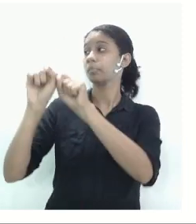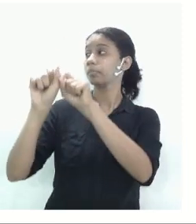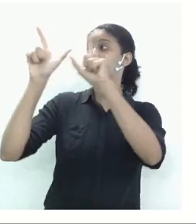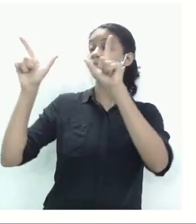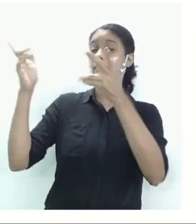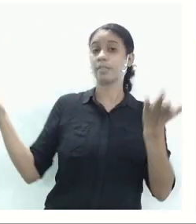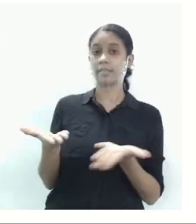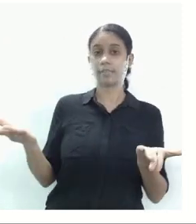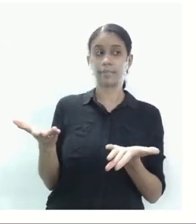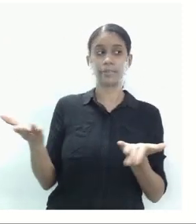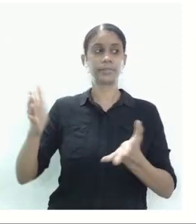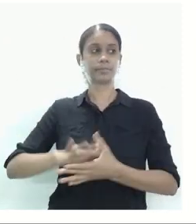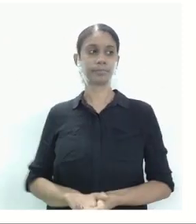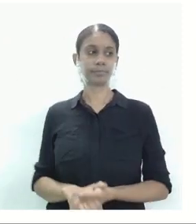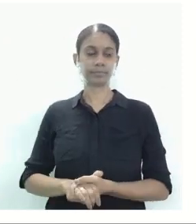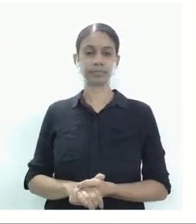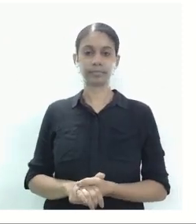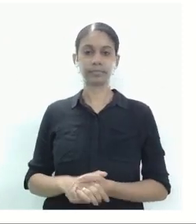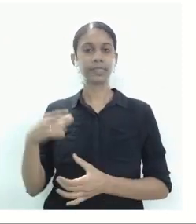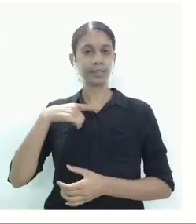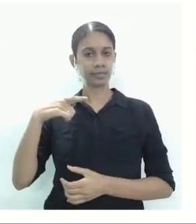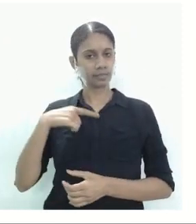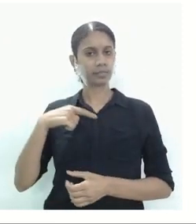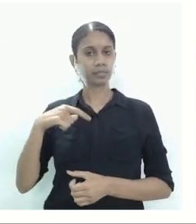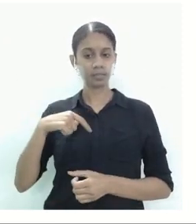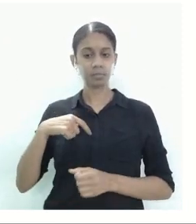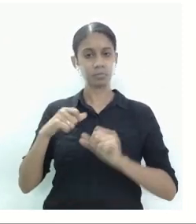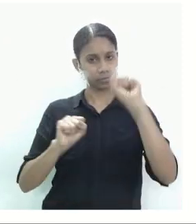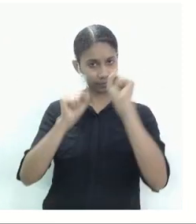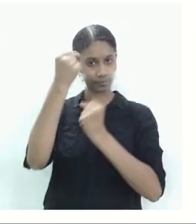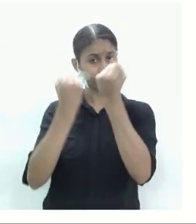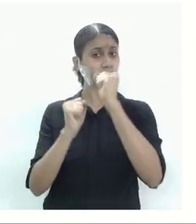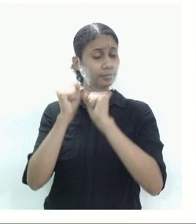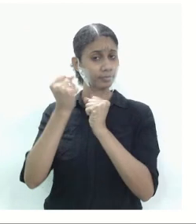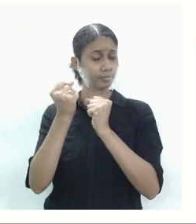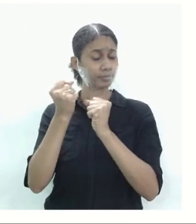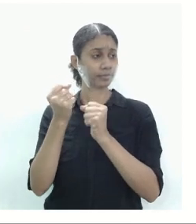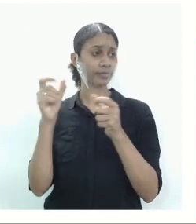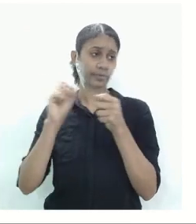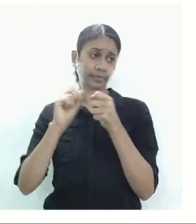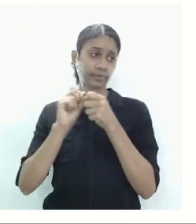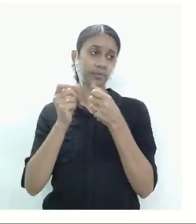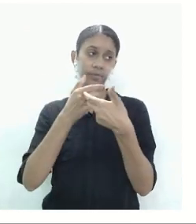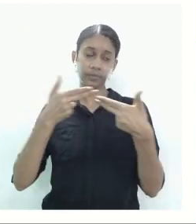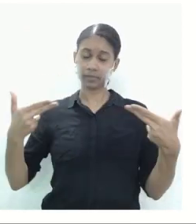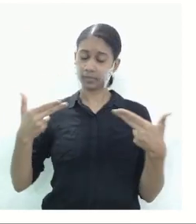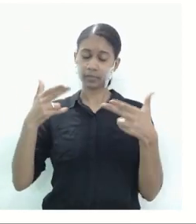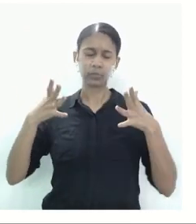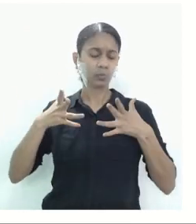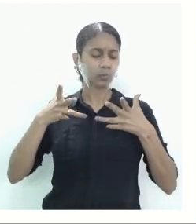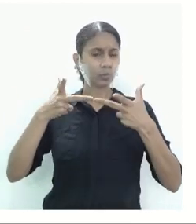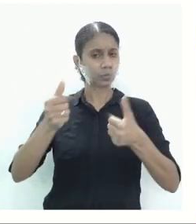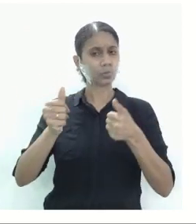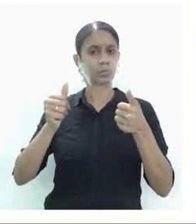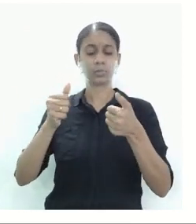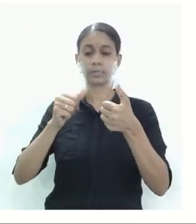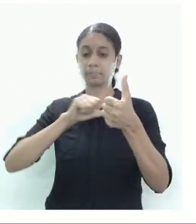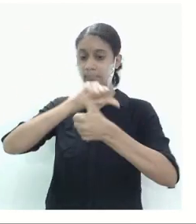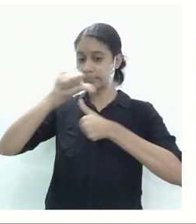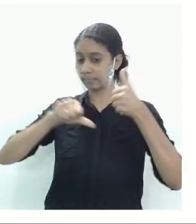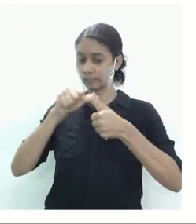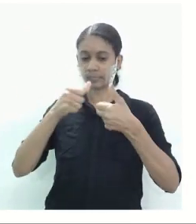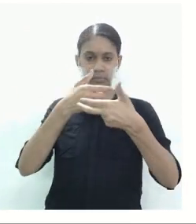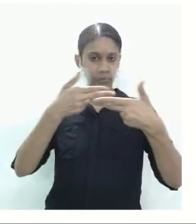Então nós temos as indústrias. A indústria produz um bem. Toda transformação de um produto,